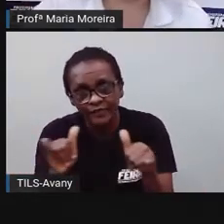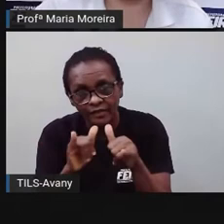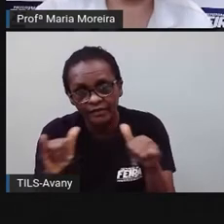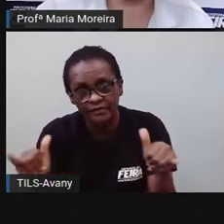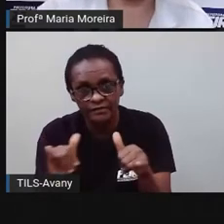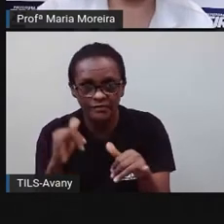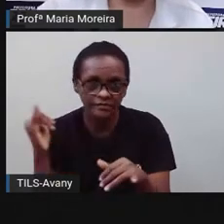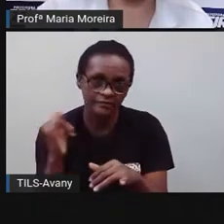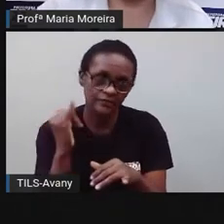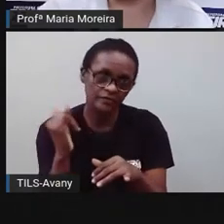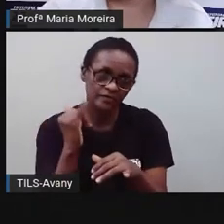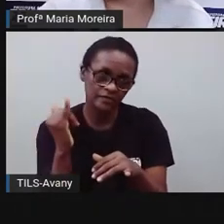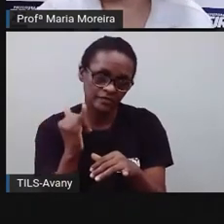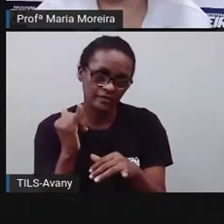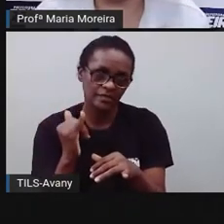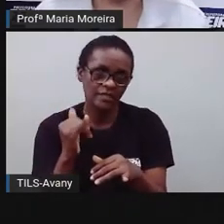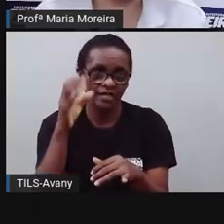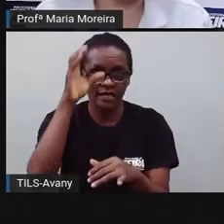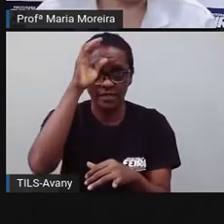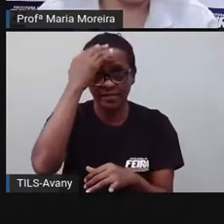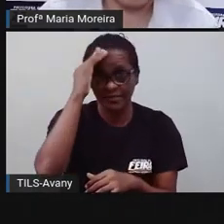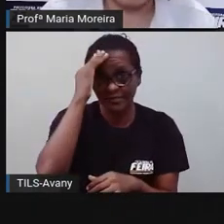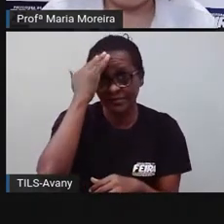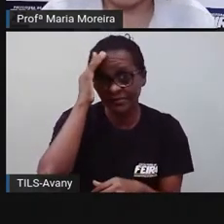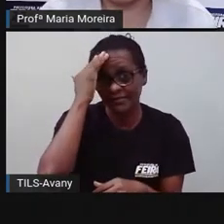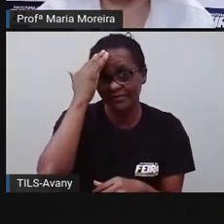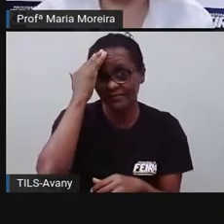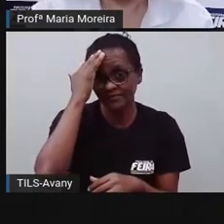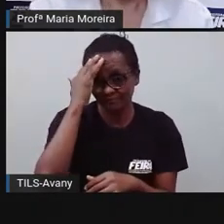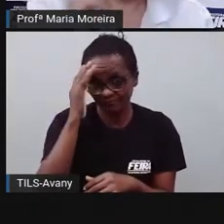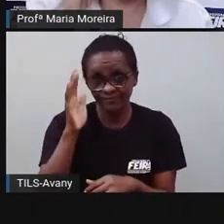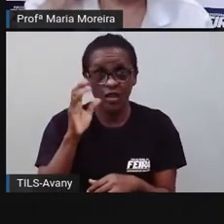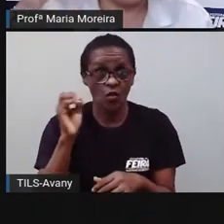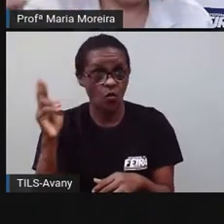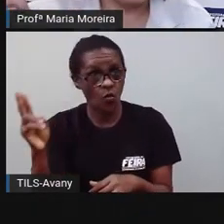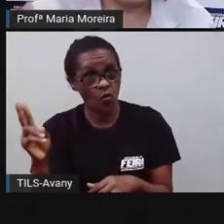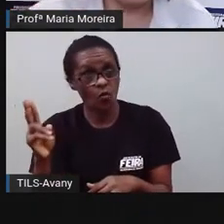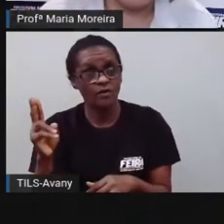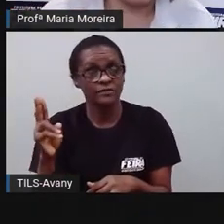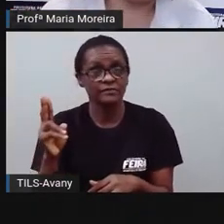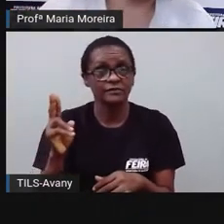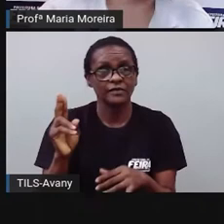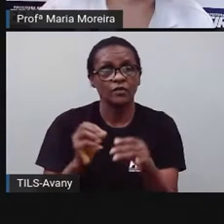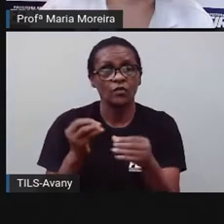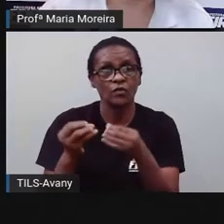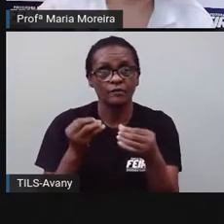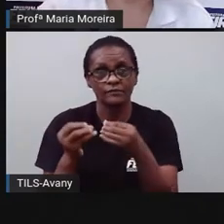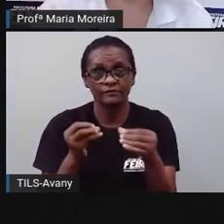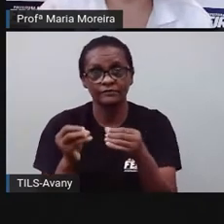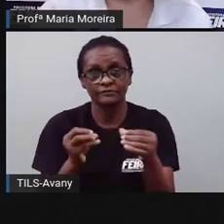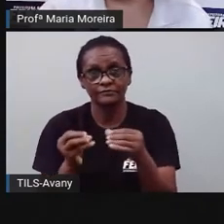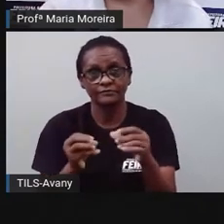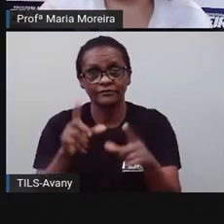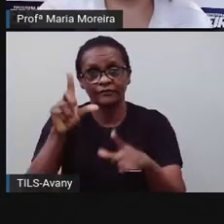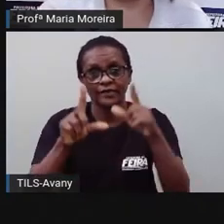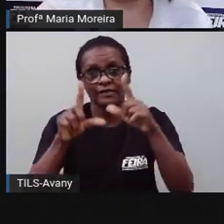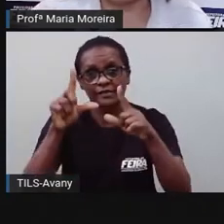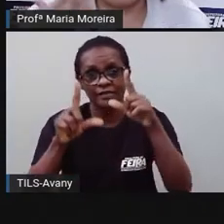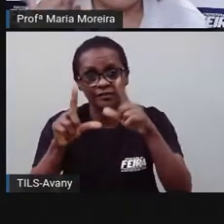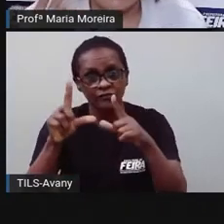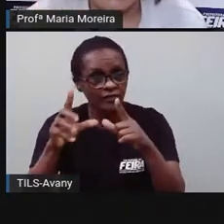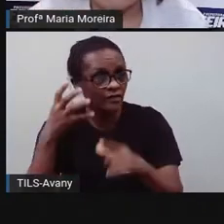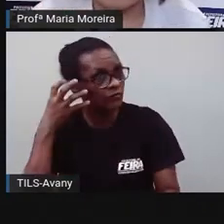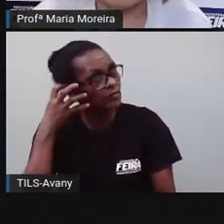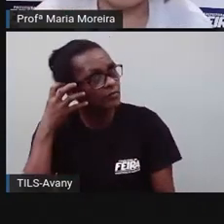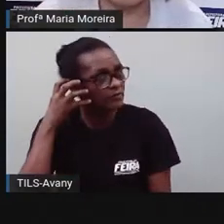informações pra gente. Quem não tinha acesso à internet, acabava vindo na TV, escutava aí no rádio quando tava no ônibus ou quando